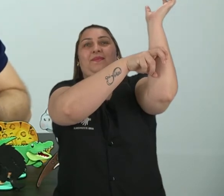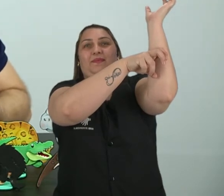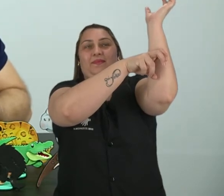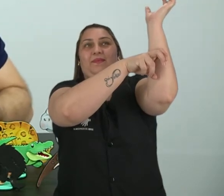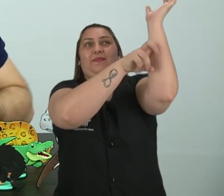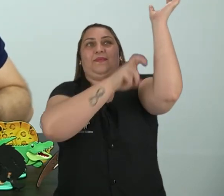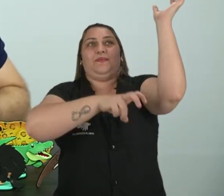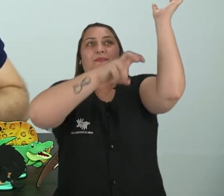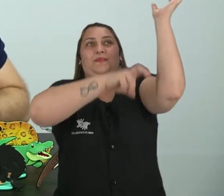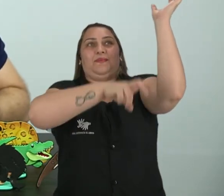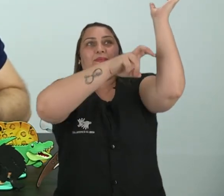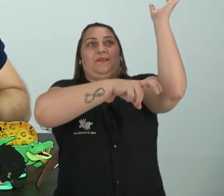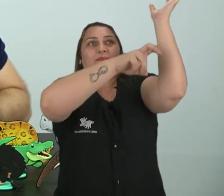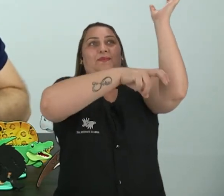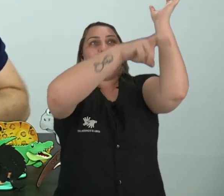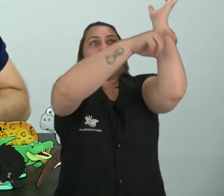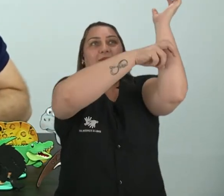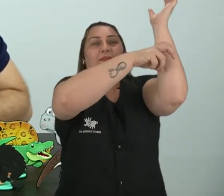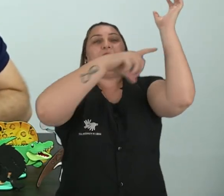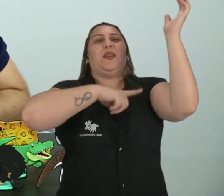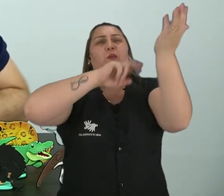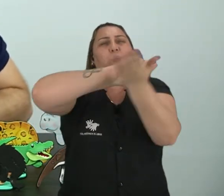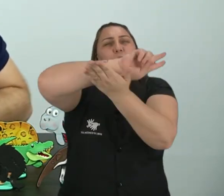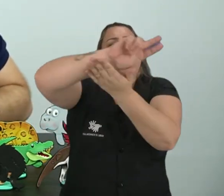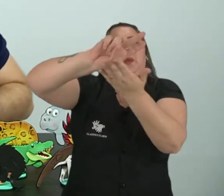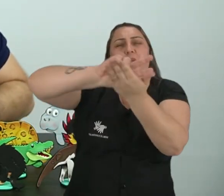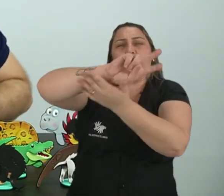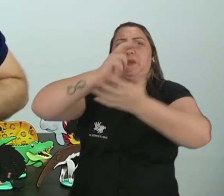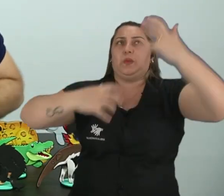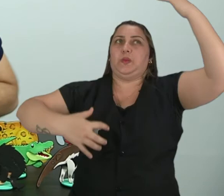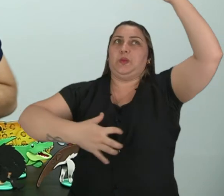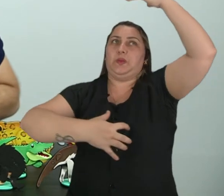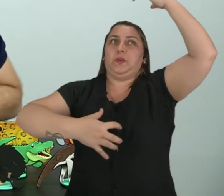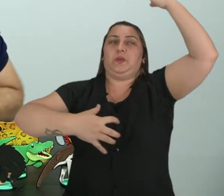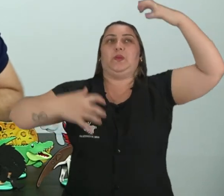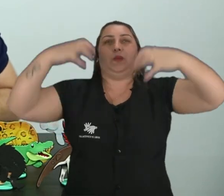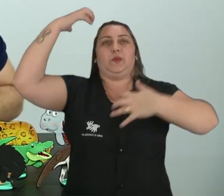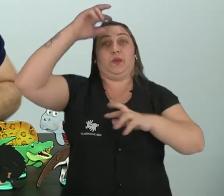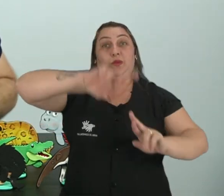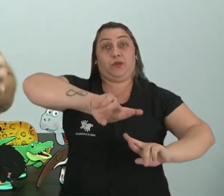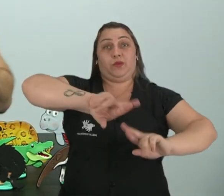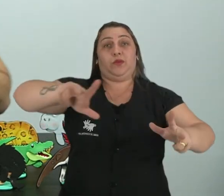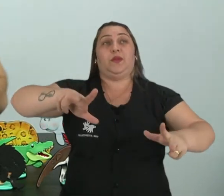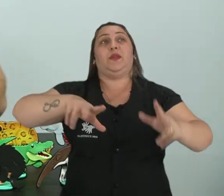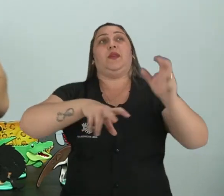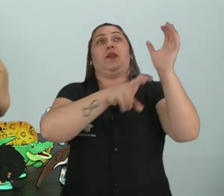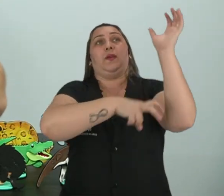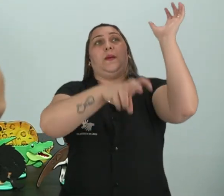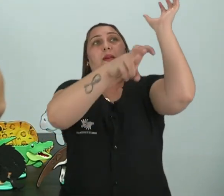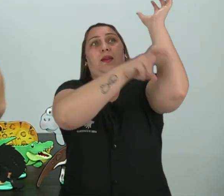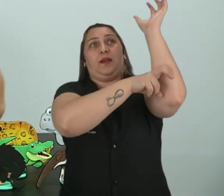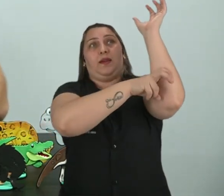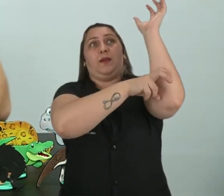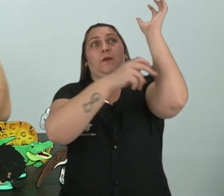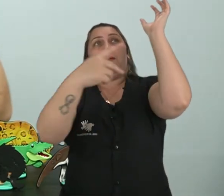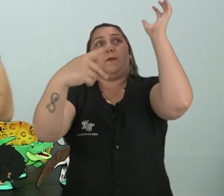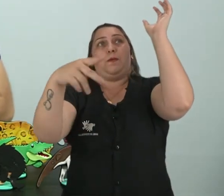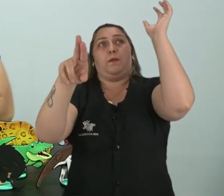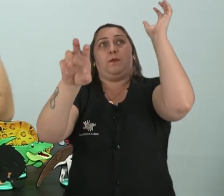assim. Porque existem vários tipos de macaco. Ó. Esse aqui é o macaco-prego, que ele é